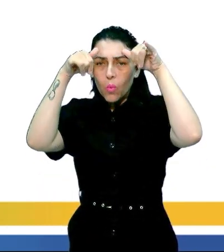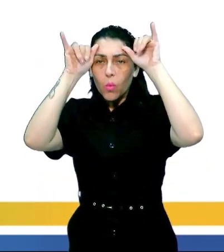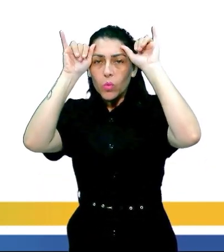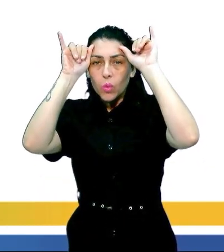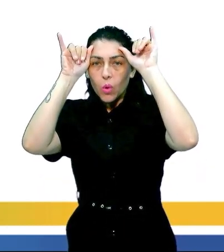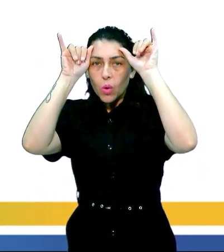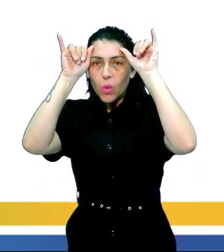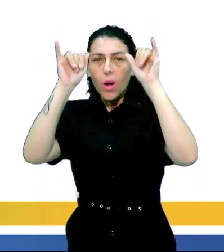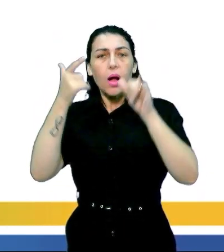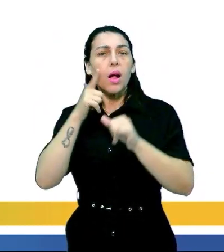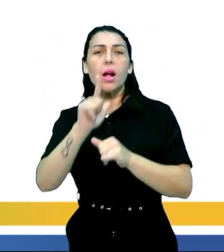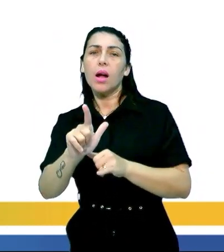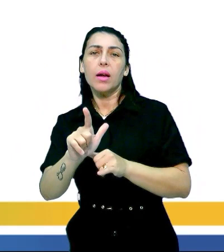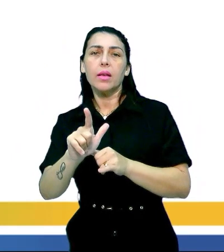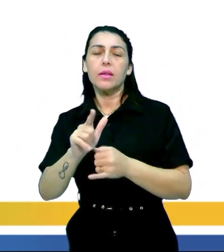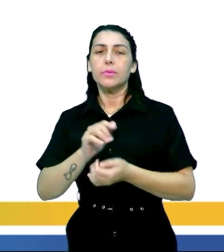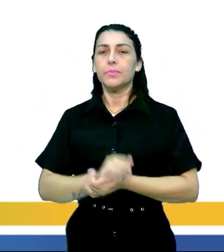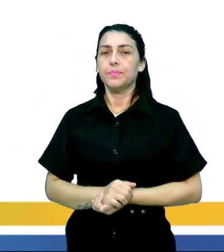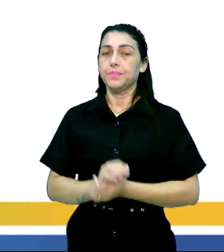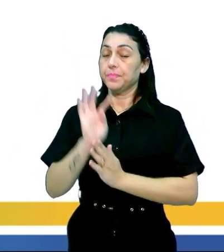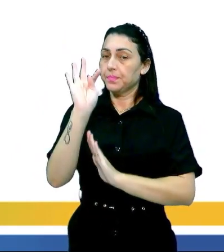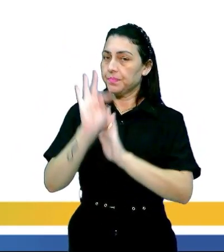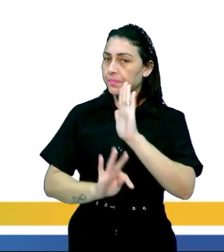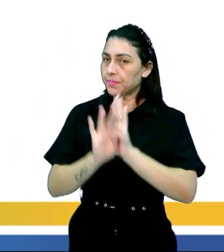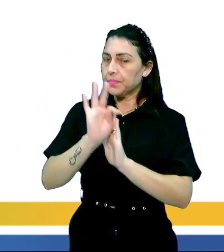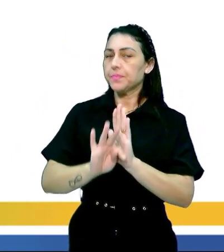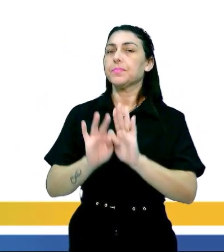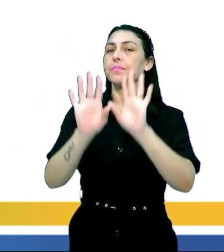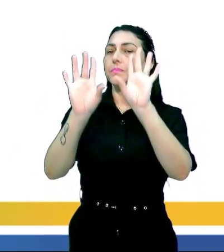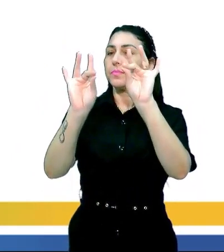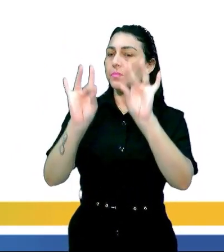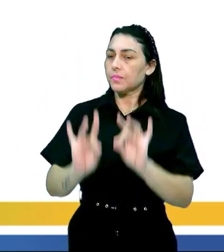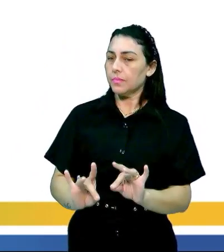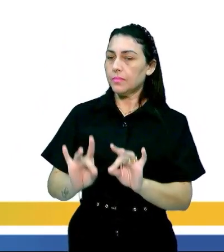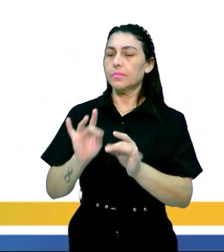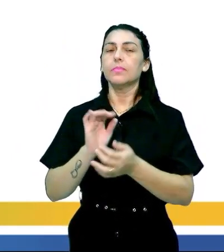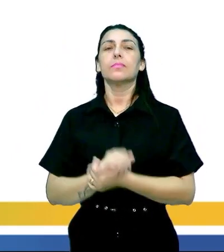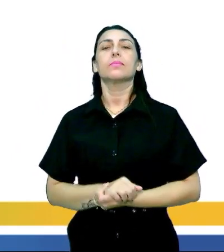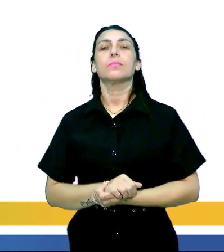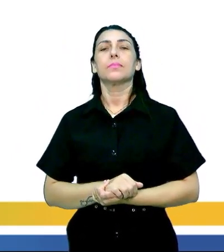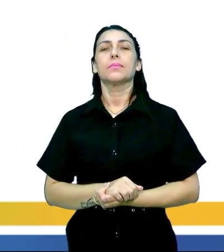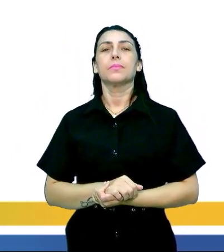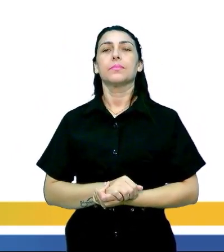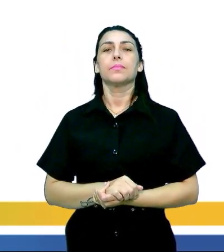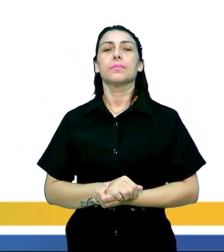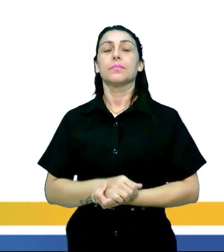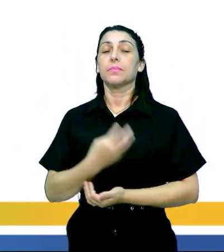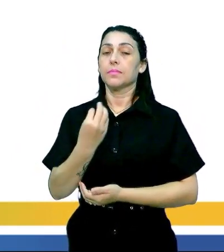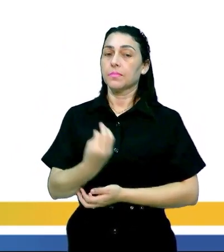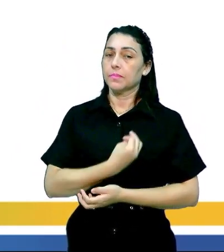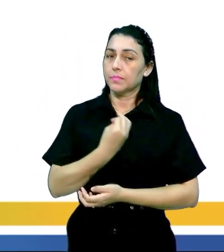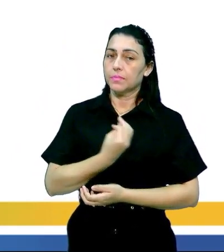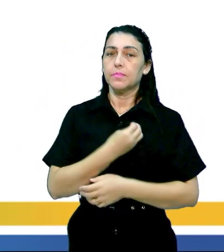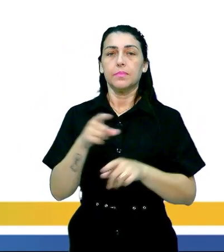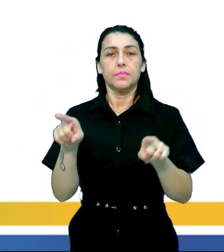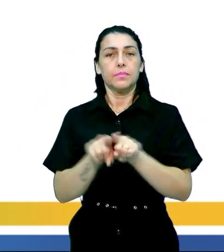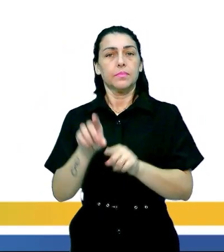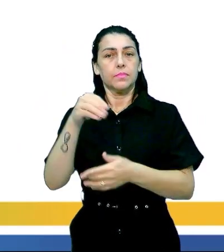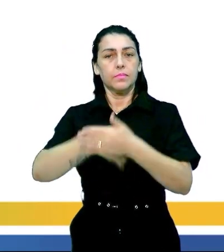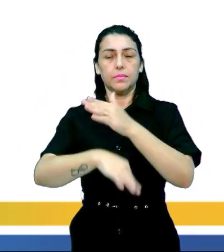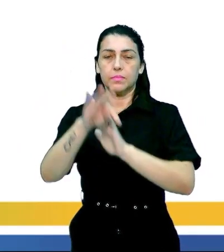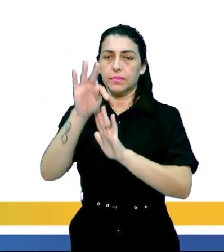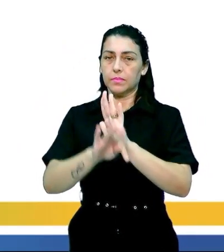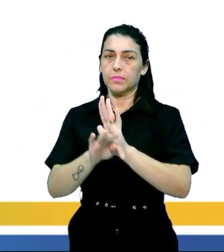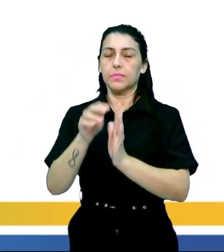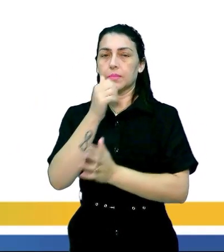né e aí é claro que o texto vai discorrer e algumas dessas alternativas aí né elas estão presentes também dentro do